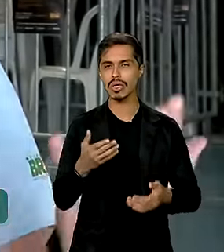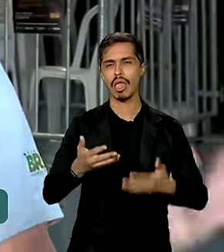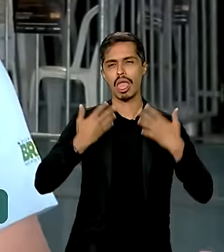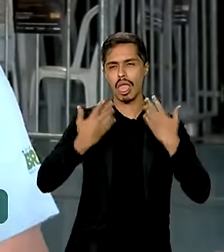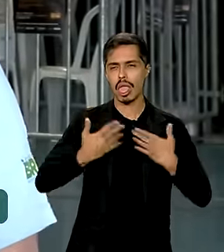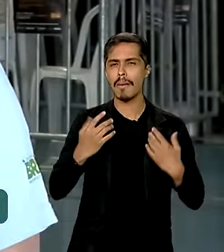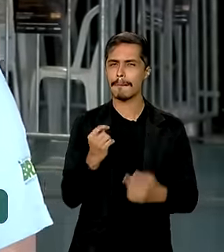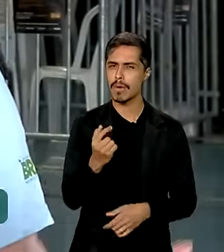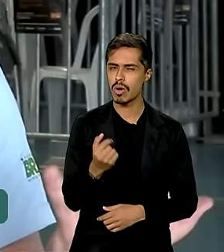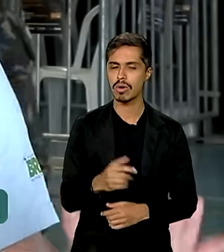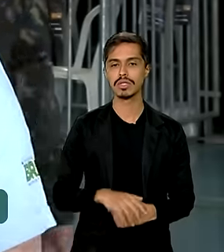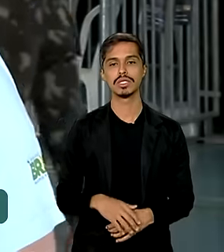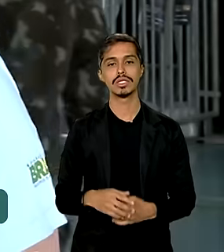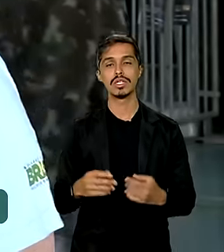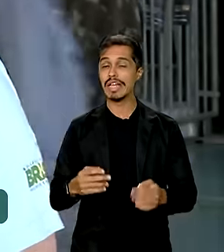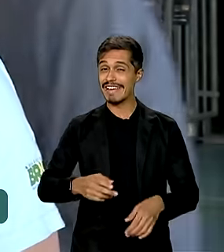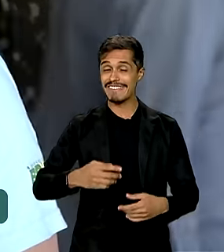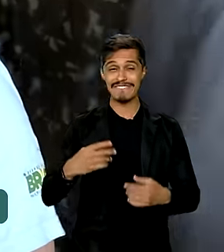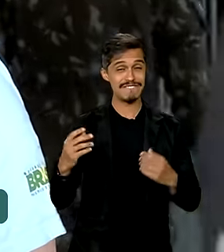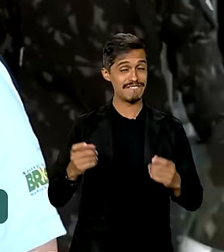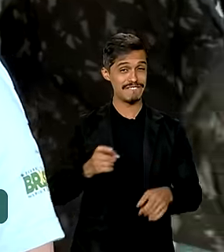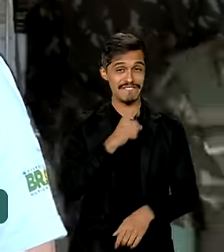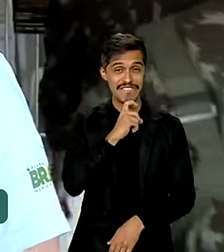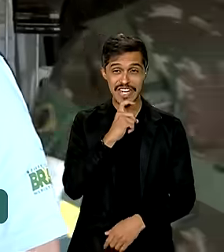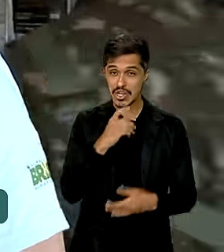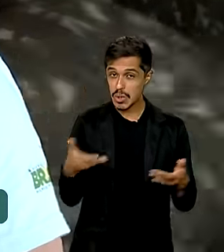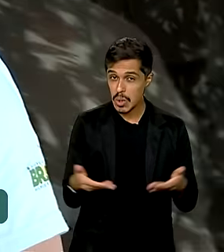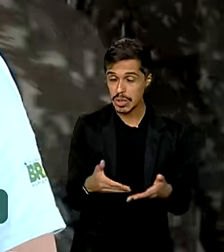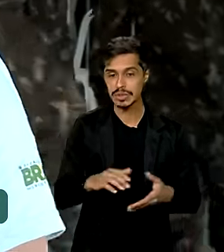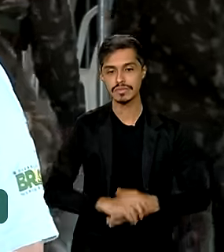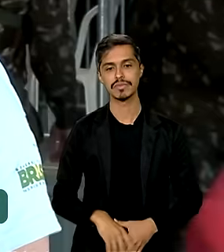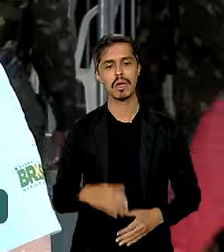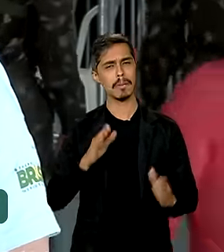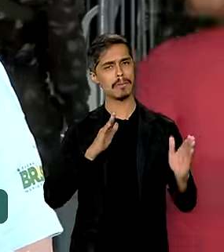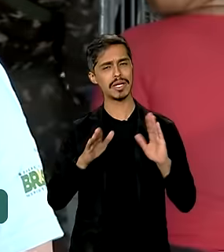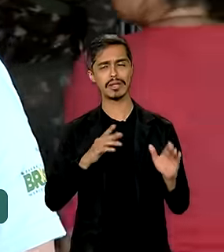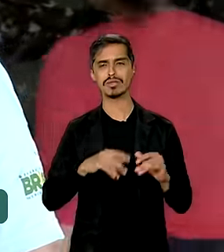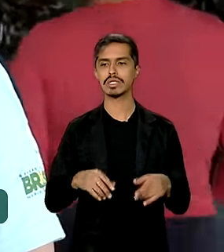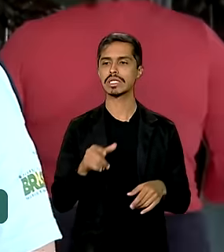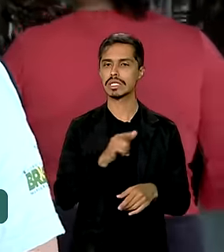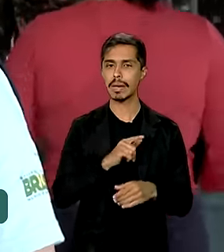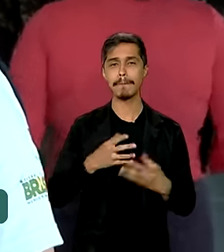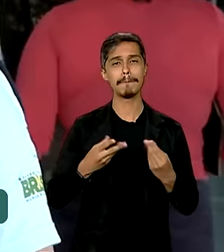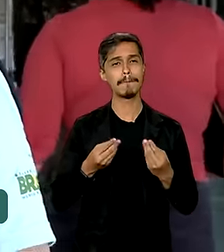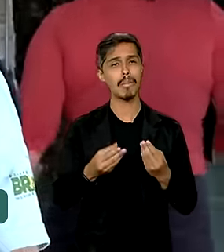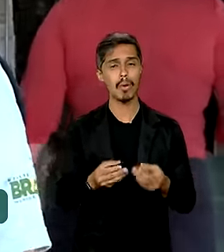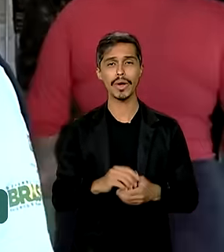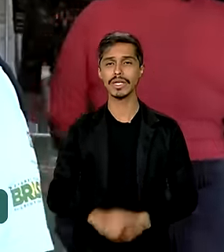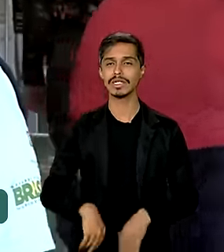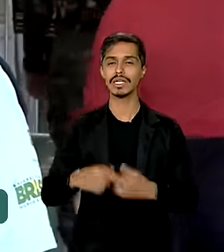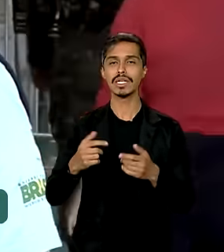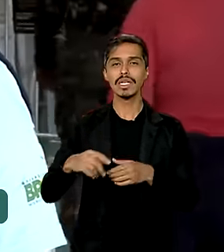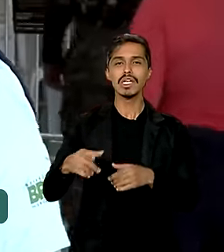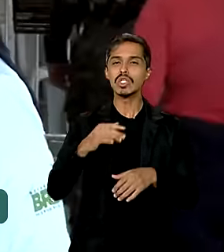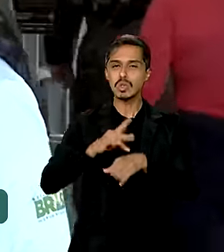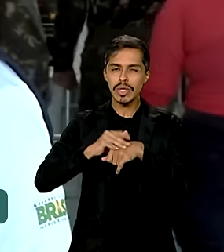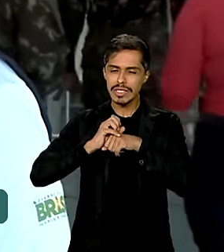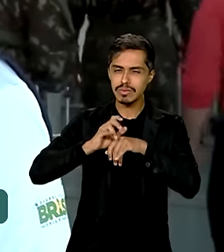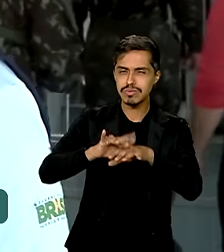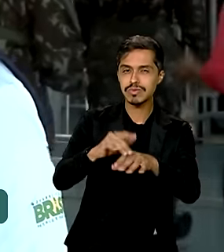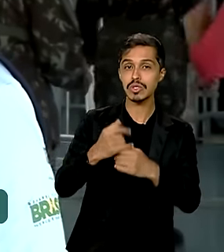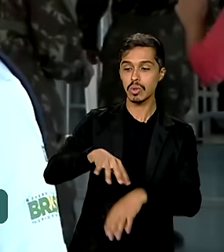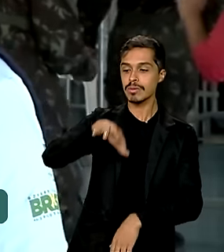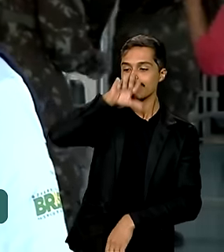aqui, mas estava com bastante frio, baixas temperaturas. É um período que tem muita circulação de doenças de transmissão respiratória. Então,